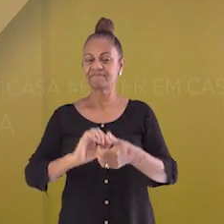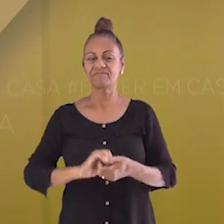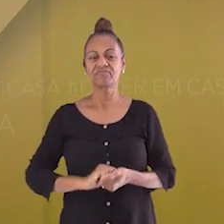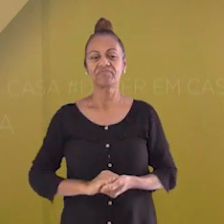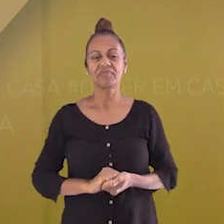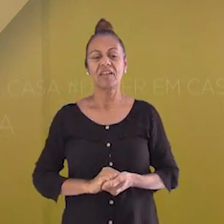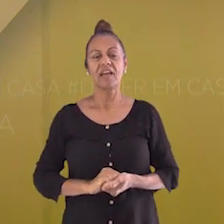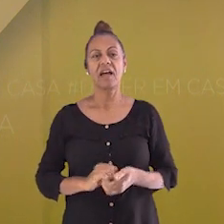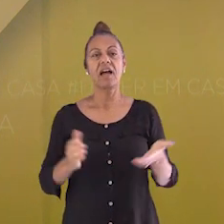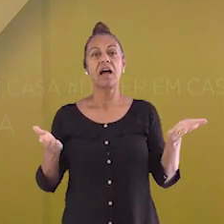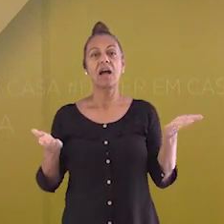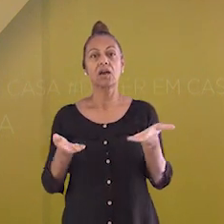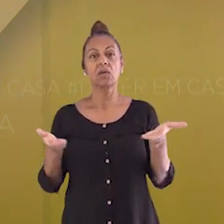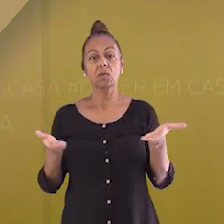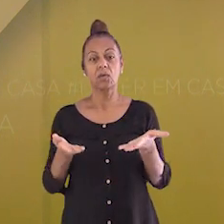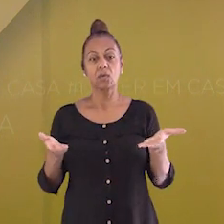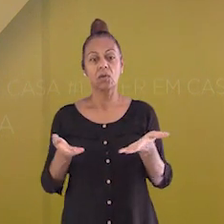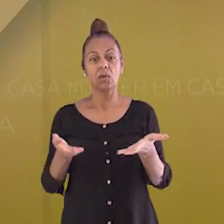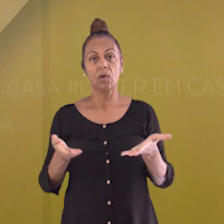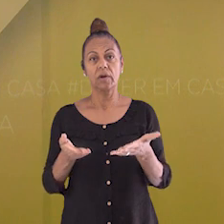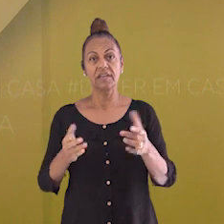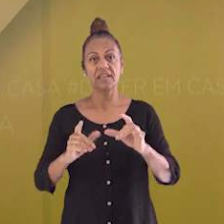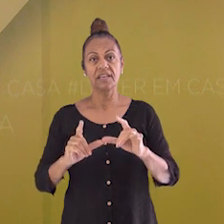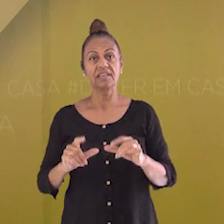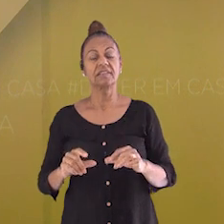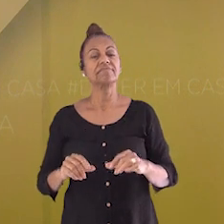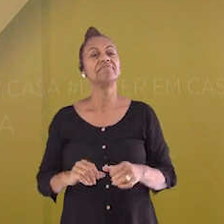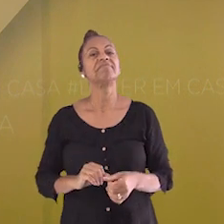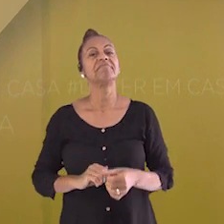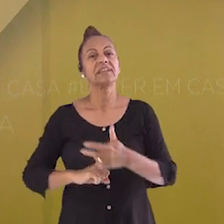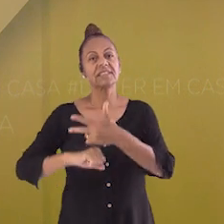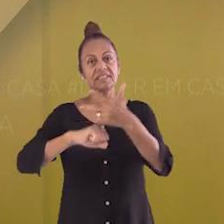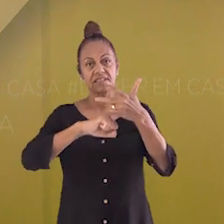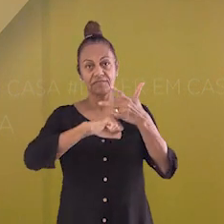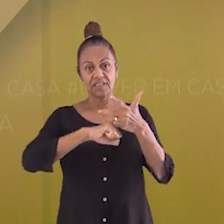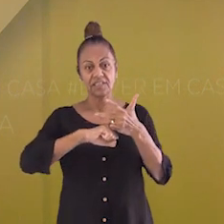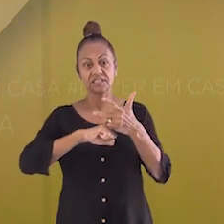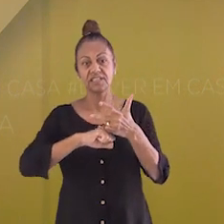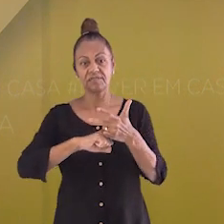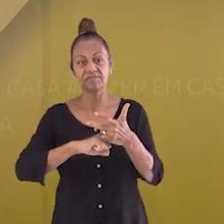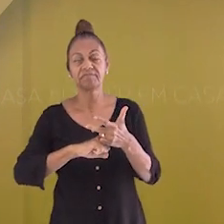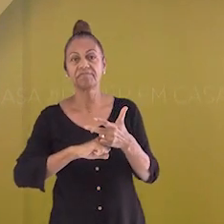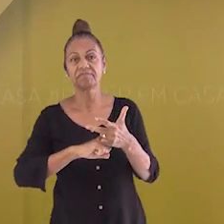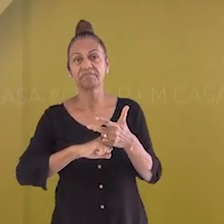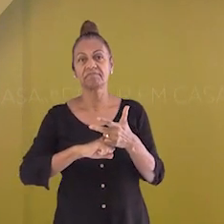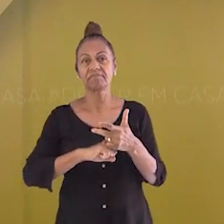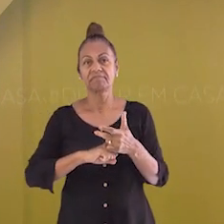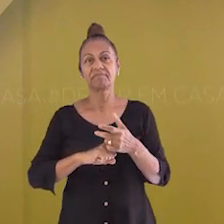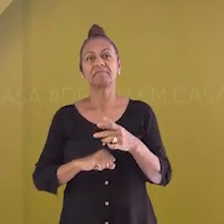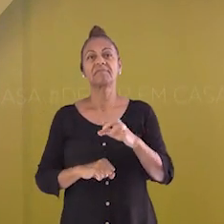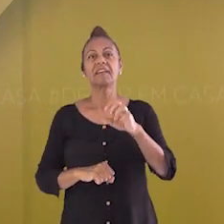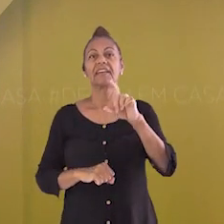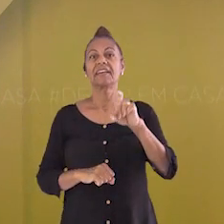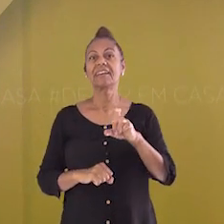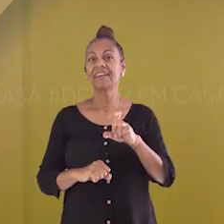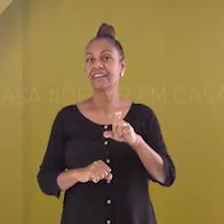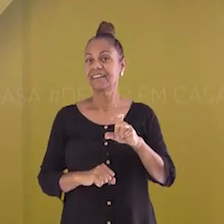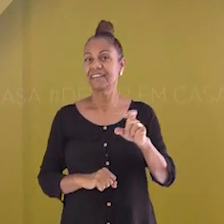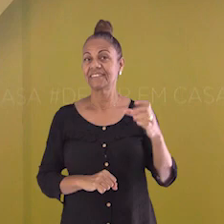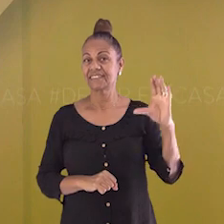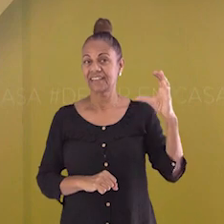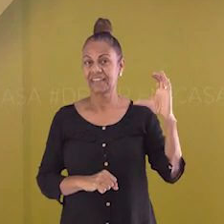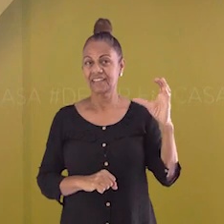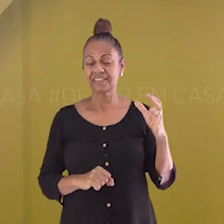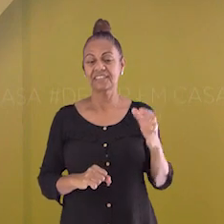sua telinha. E agora acompanhe comigo este vídeo do canal Ei Ciência, para que a gente possa rever alguns